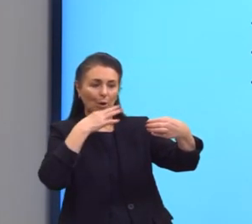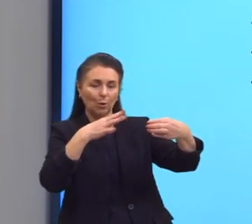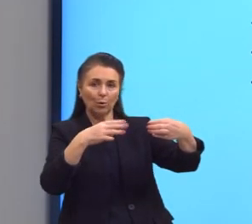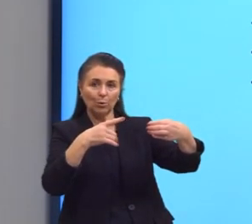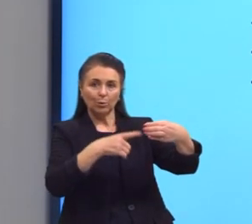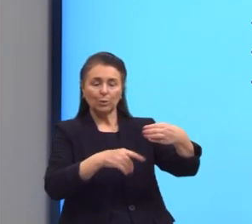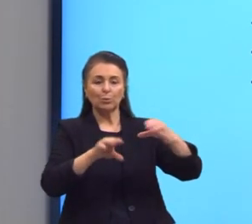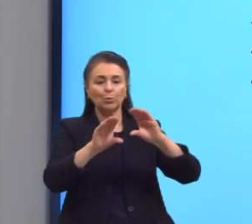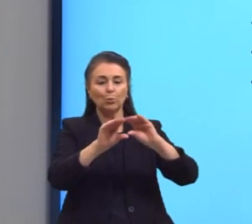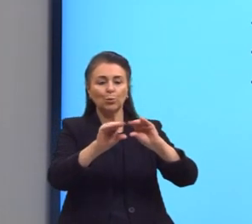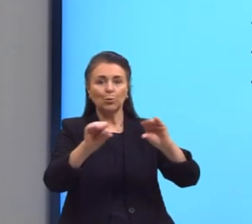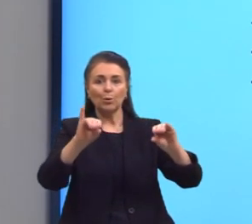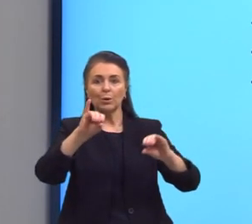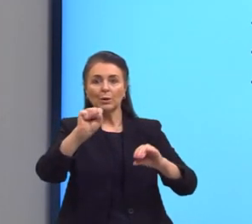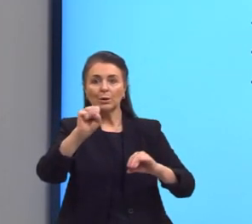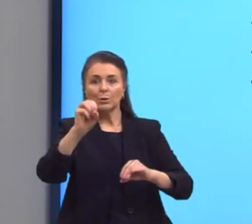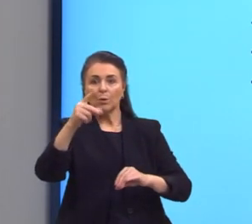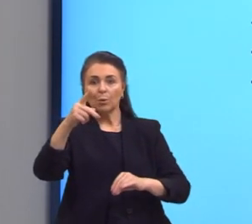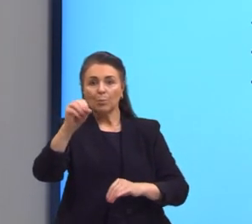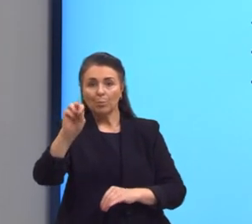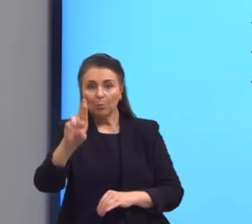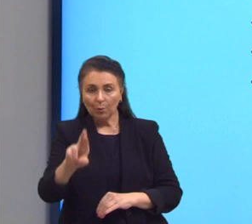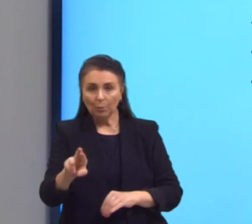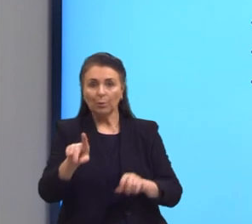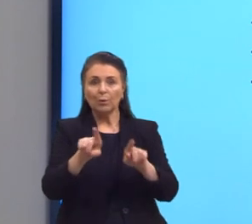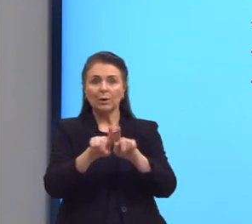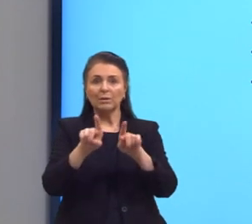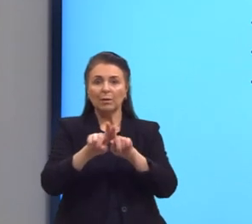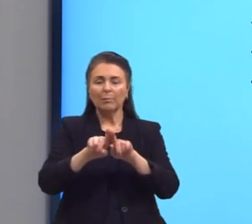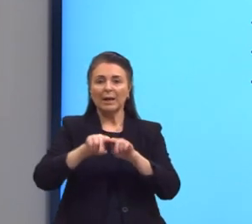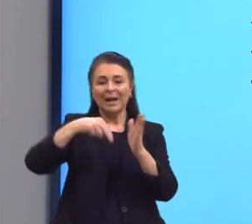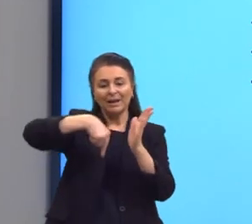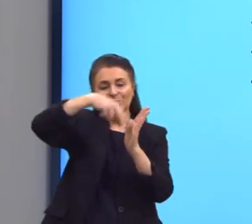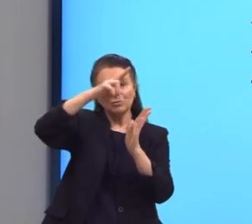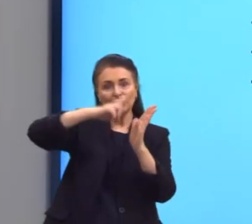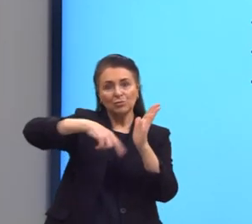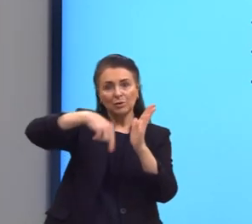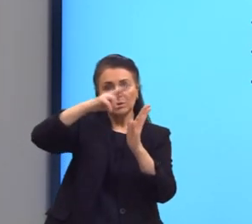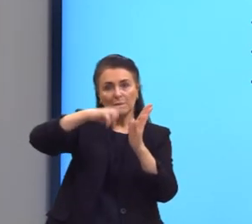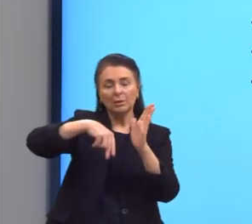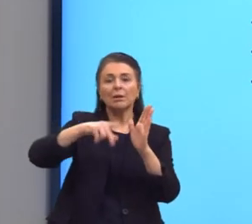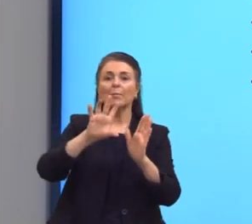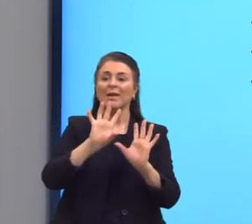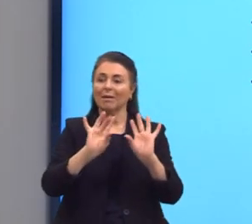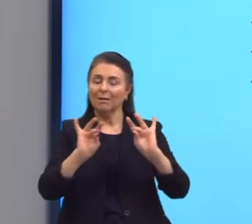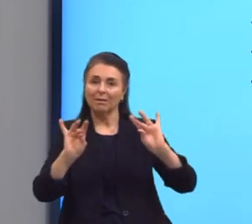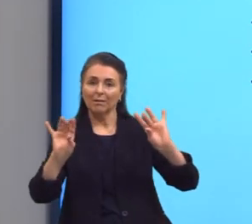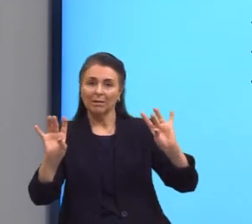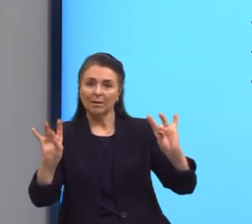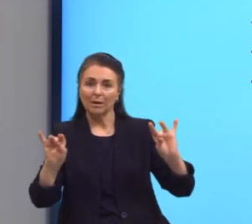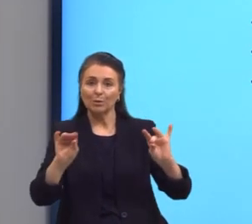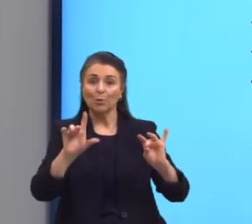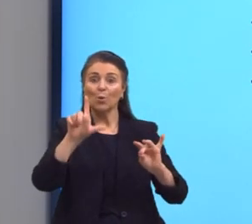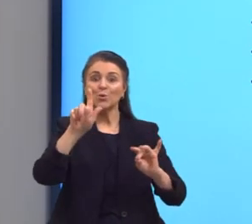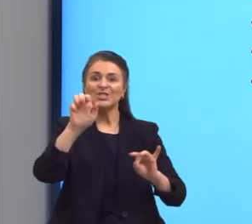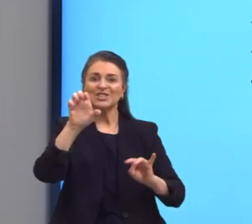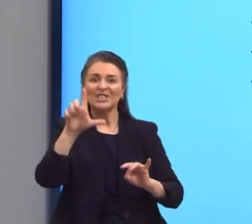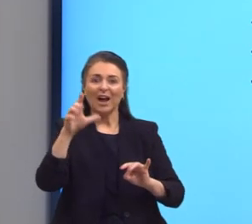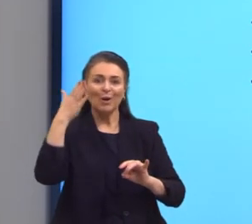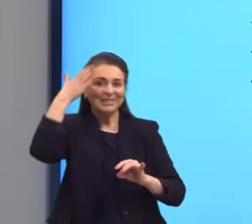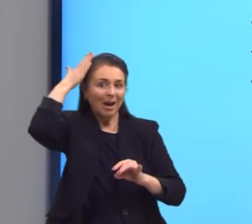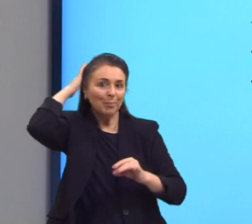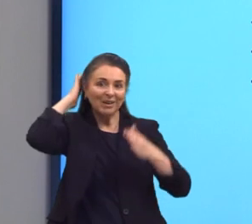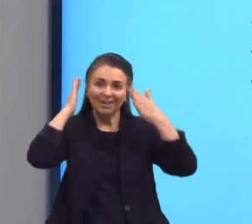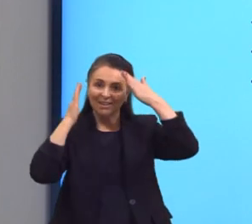O isopor, que é uma espuma sólida. As tintas, que é um sol líquido. O gel para cabelo, que é um